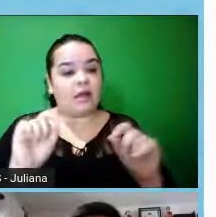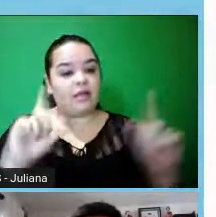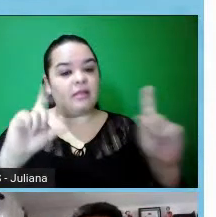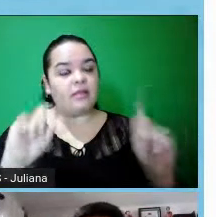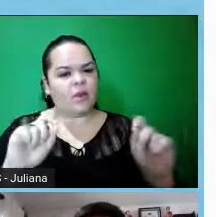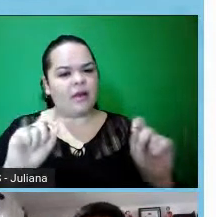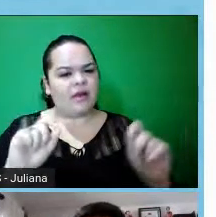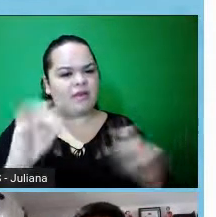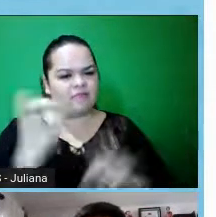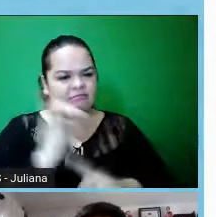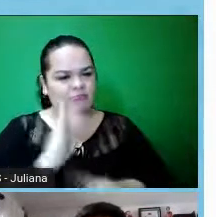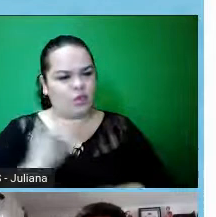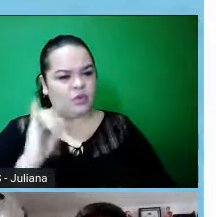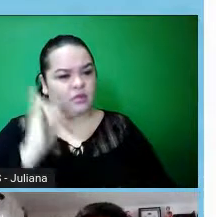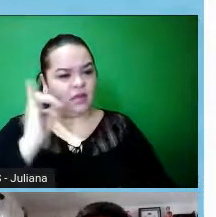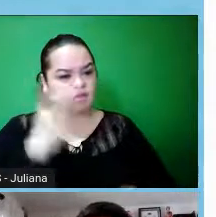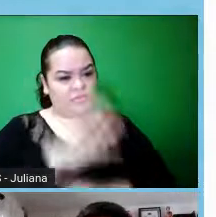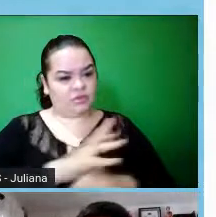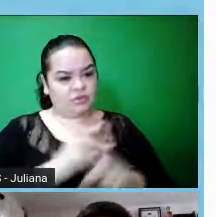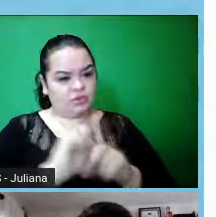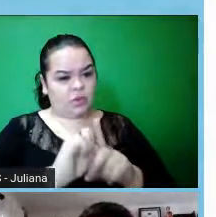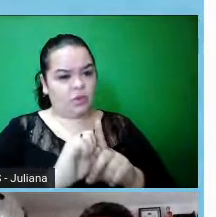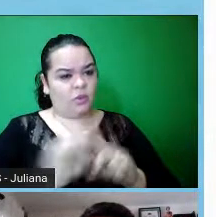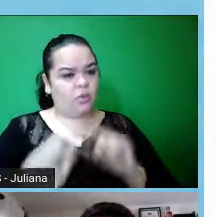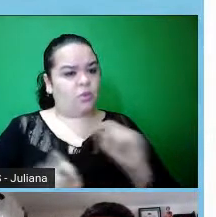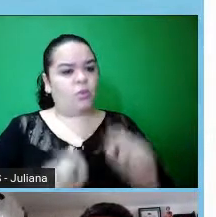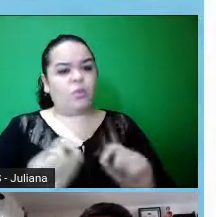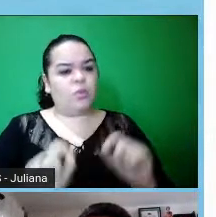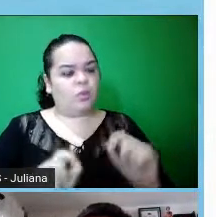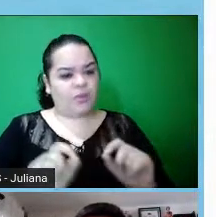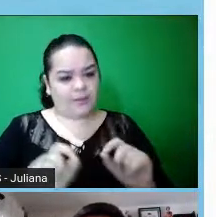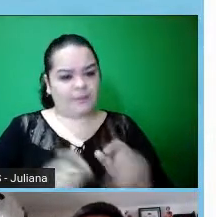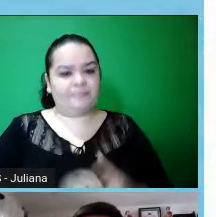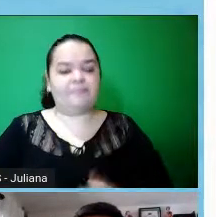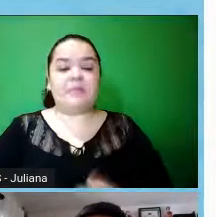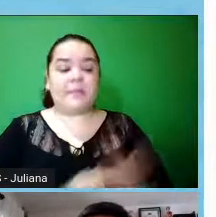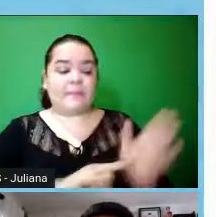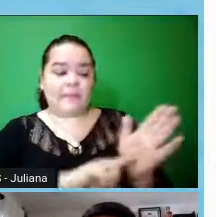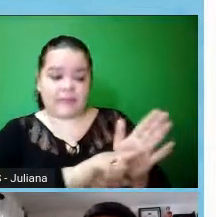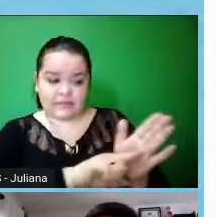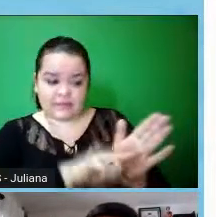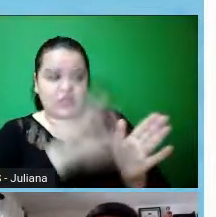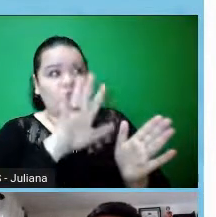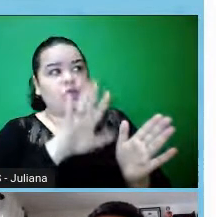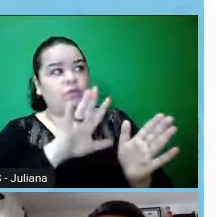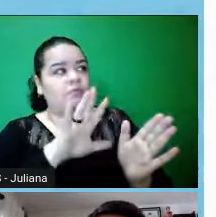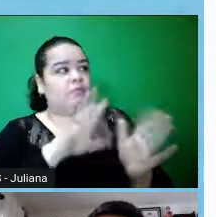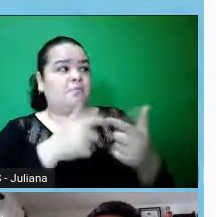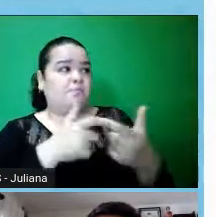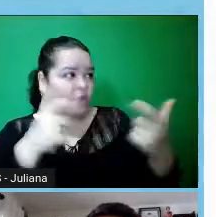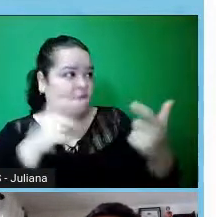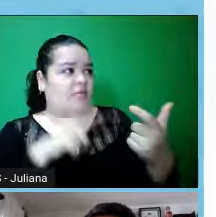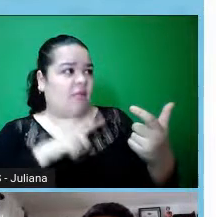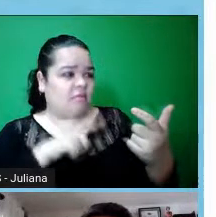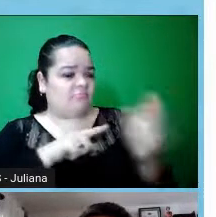mais ampla, né, toda pesquisa que, direta ou indiretamente, leve ao desenvolvimento social do país,